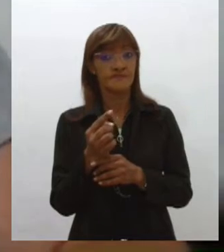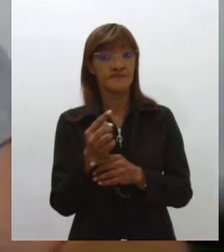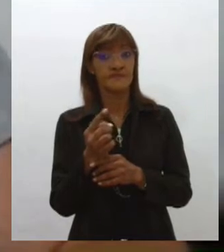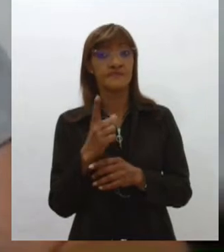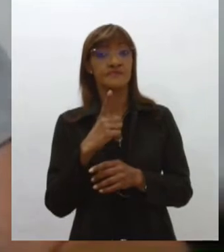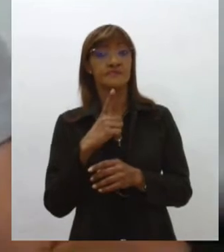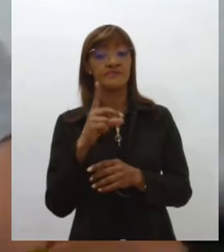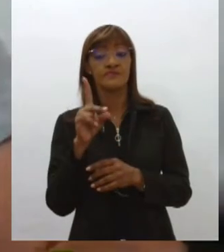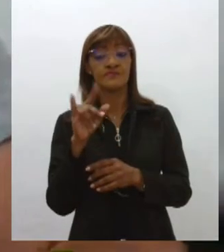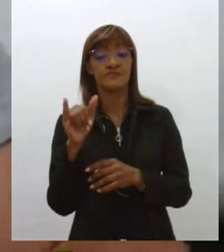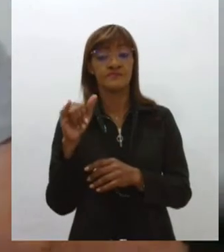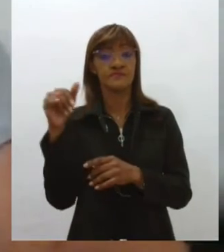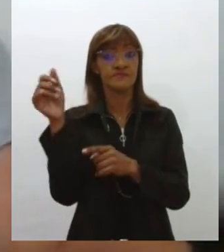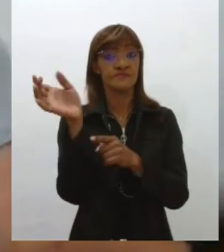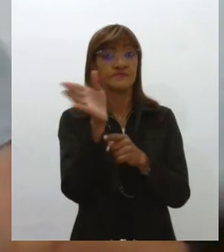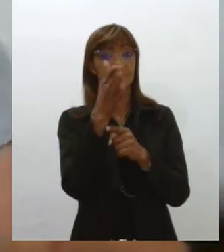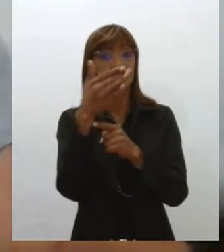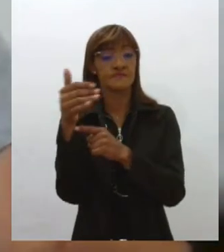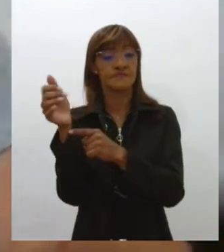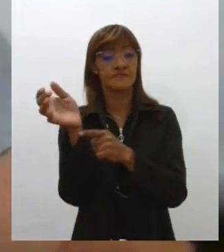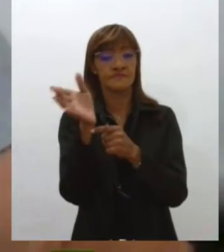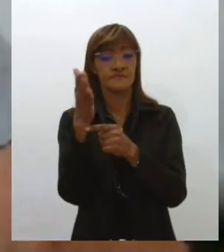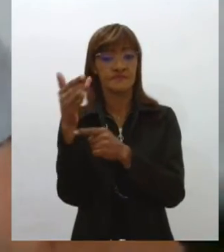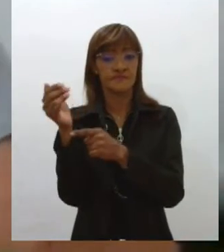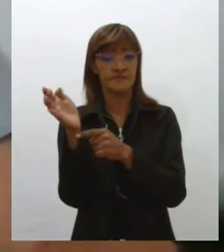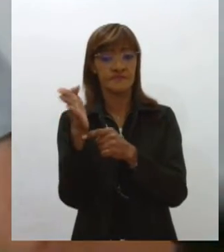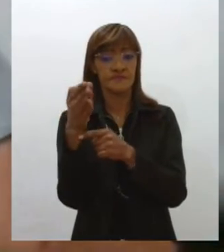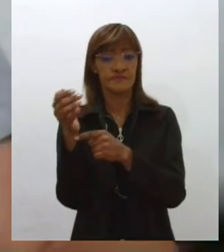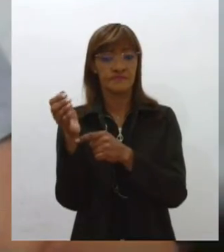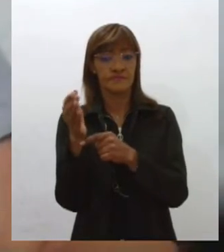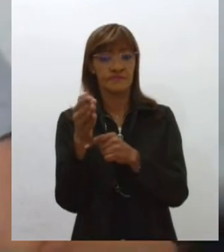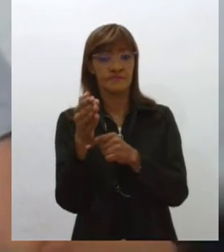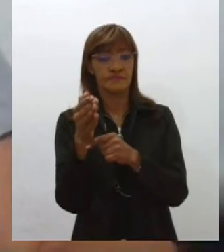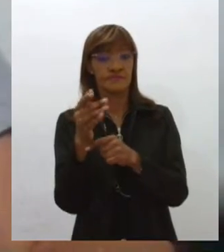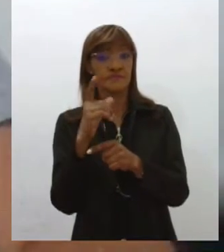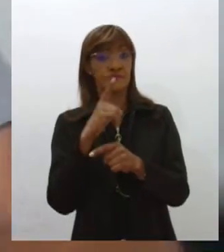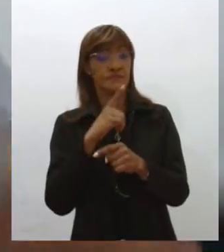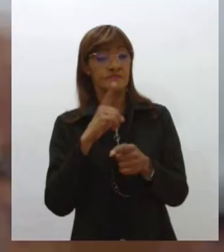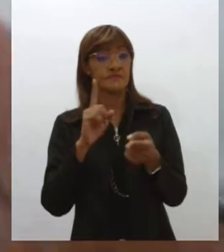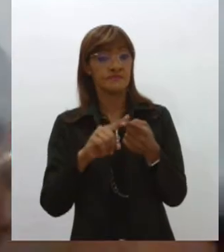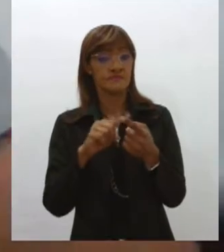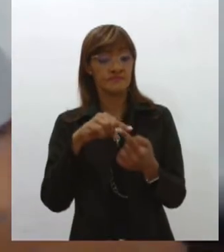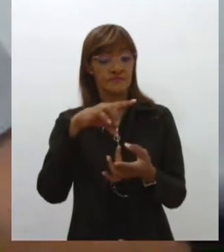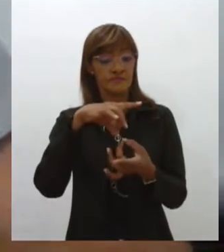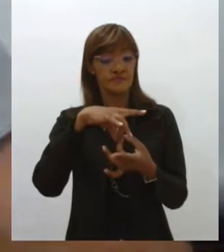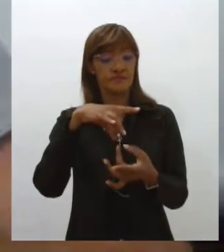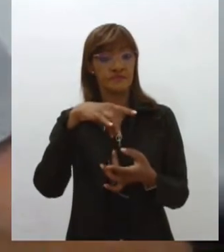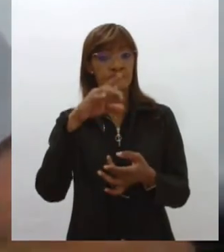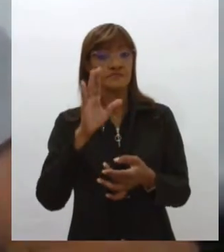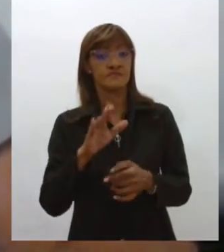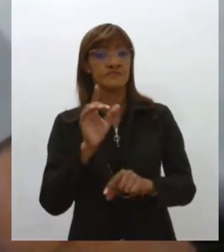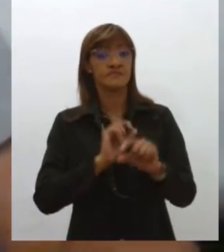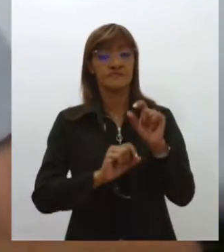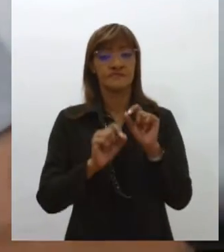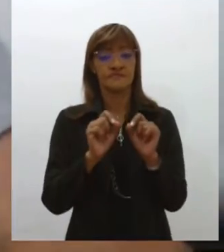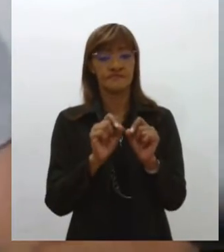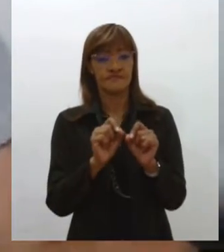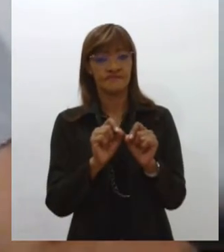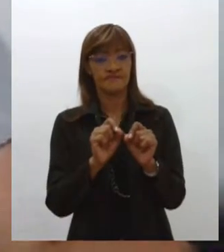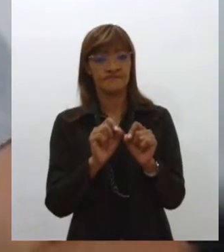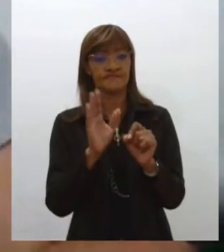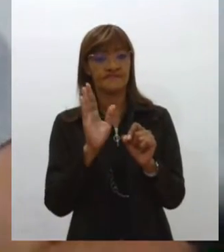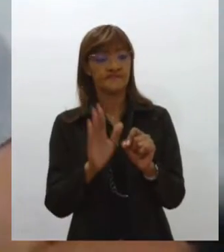bandeira, junto com outros símbolos, eles significam essa estruturação da